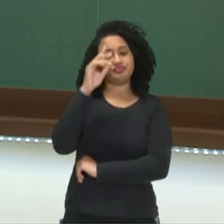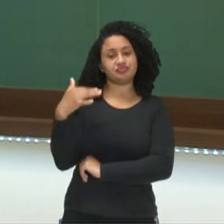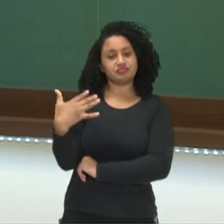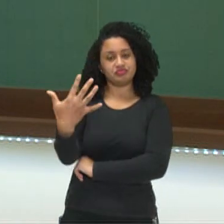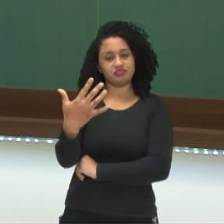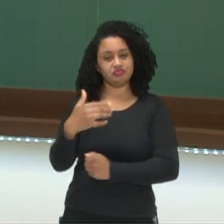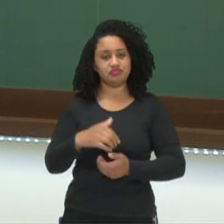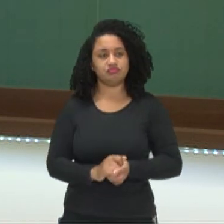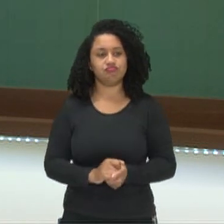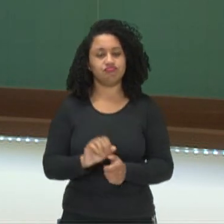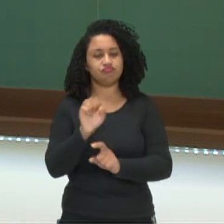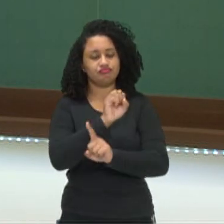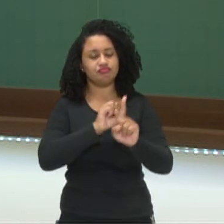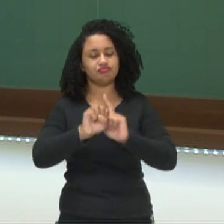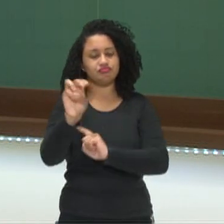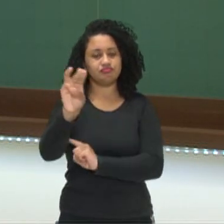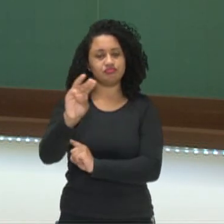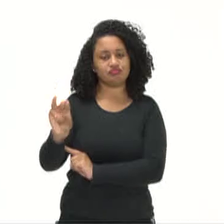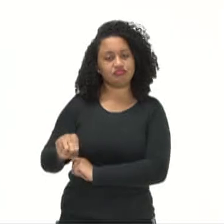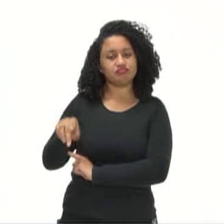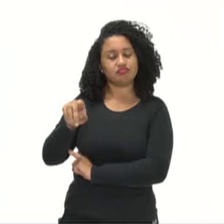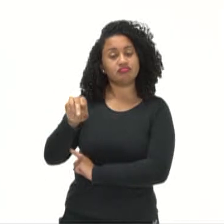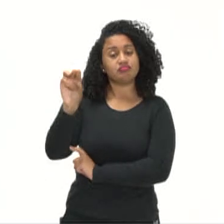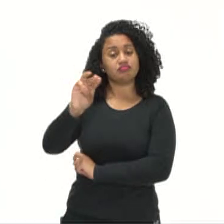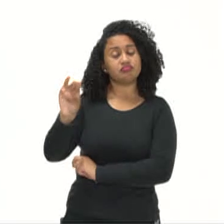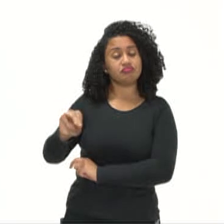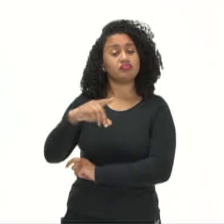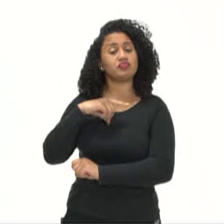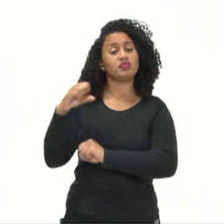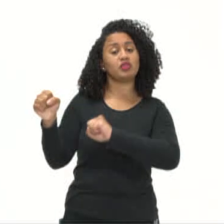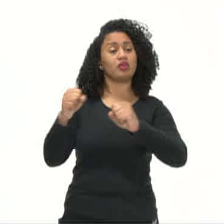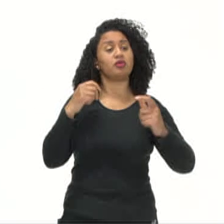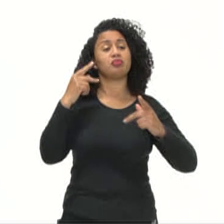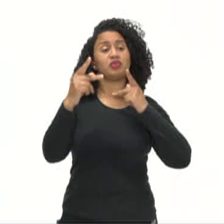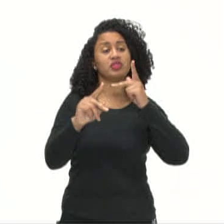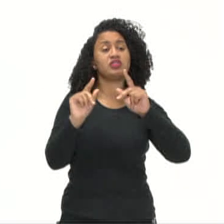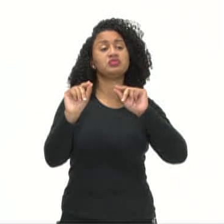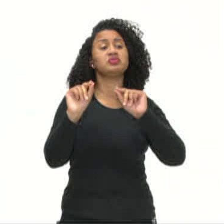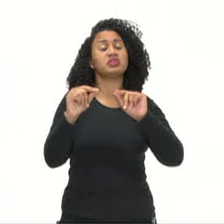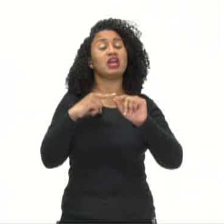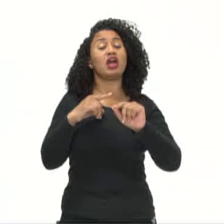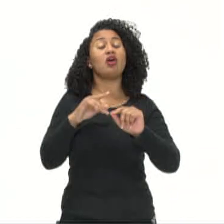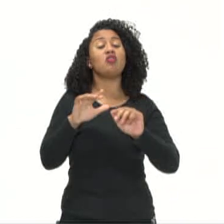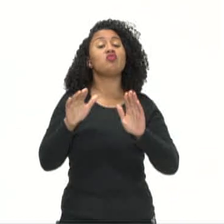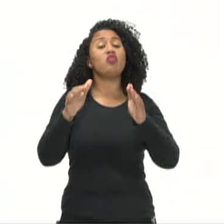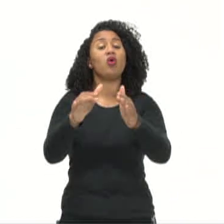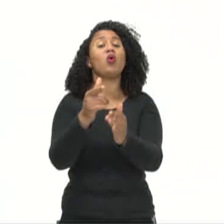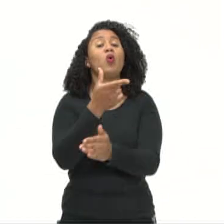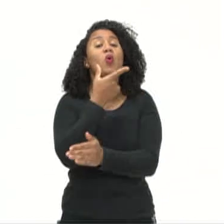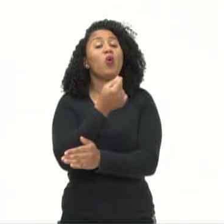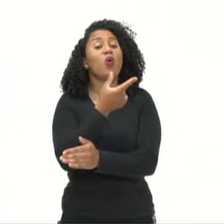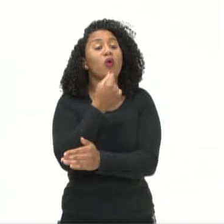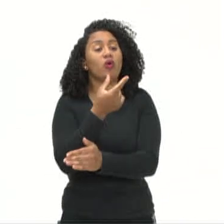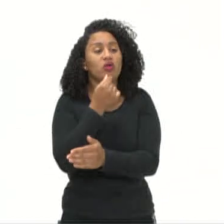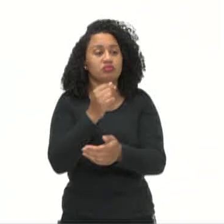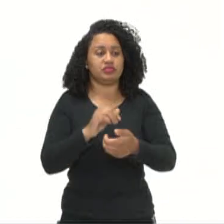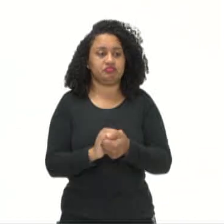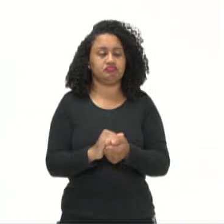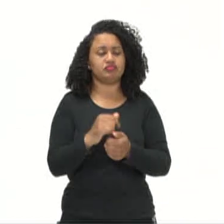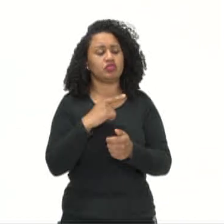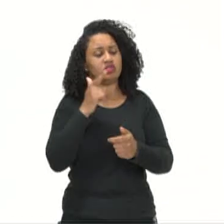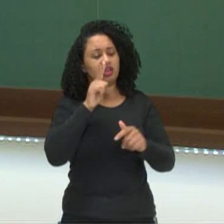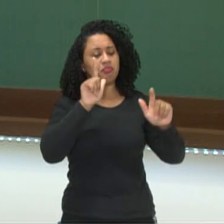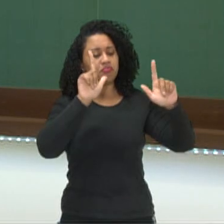Sociedade mesopotâmica. Na Mesopotâmia o poder político era privilégio dos homens. Você vê nas